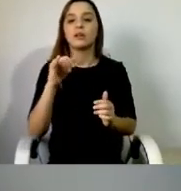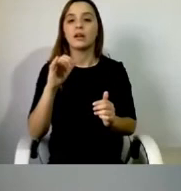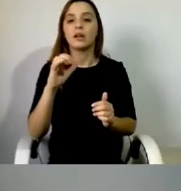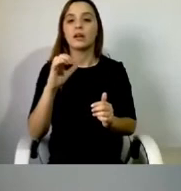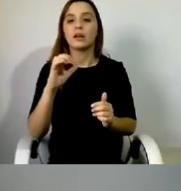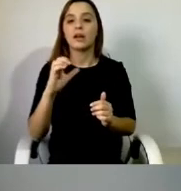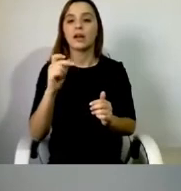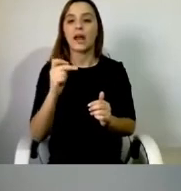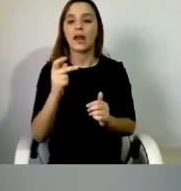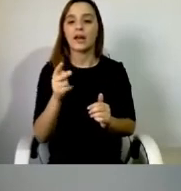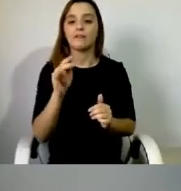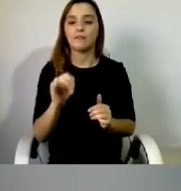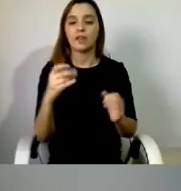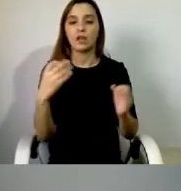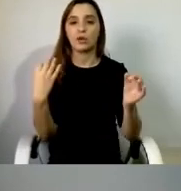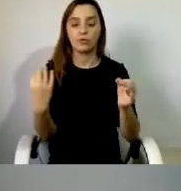se concretiza na formação,